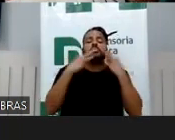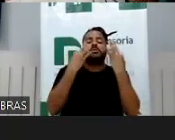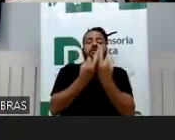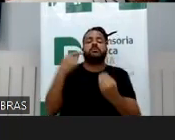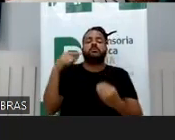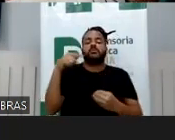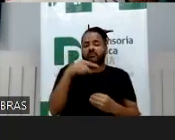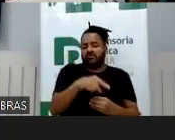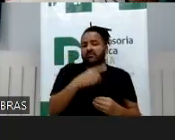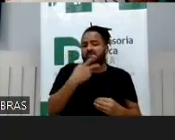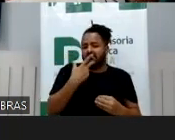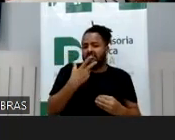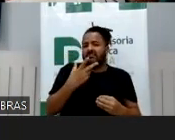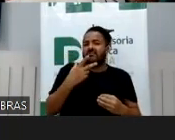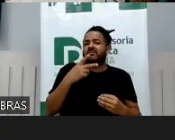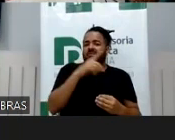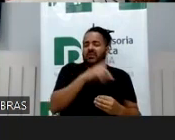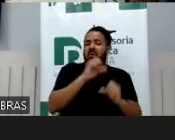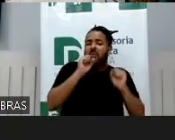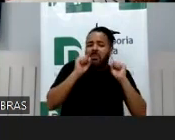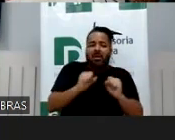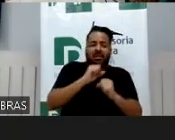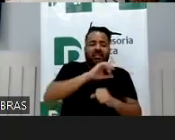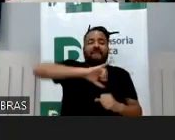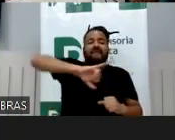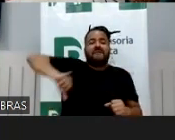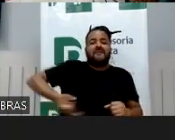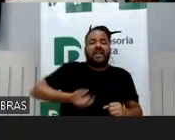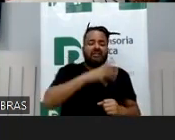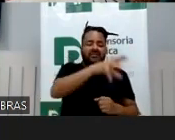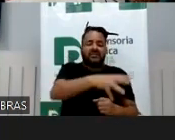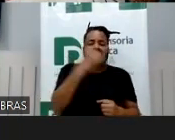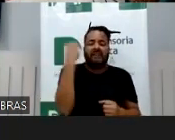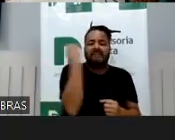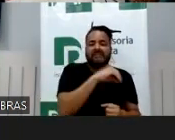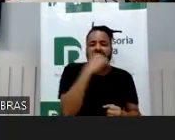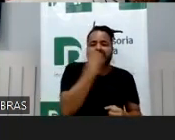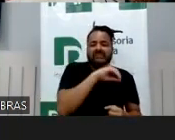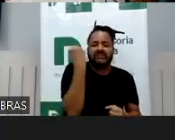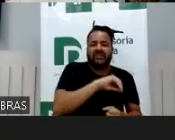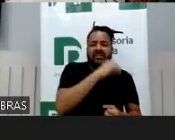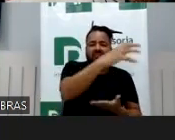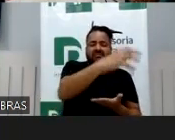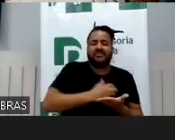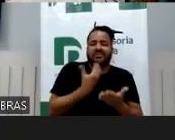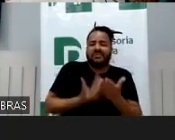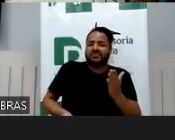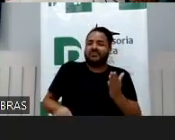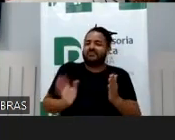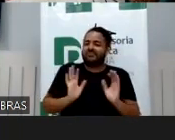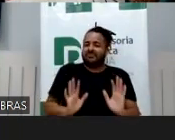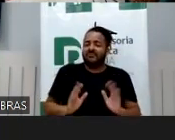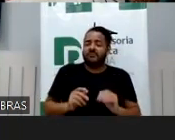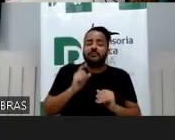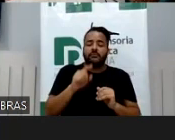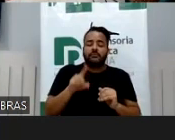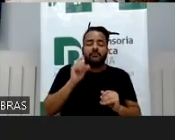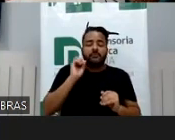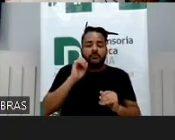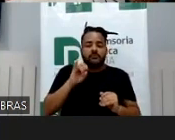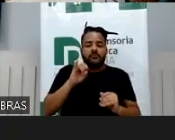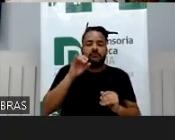sendo exercido de forma abusiva, excessiva. Agora, o problema é o seguinte, quando o ato ilícito é objetivo, em geral, isso vai